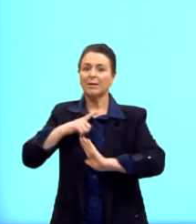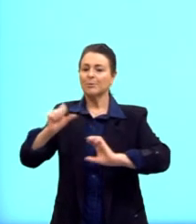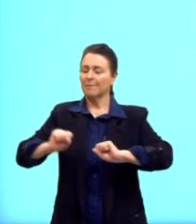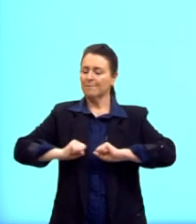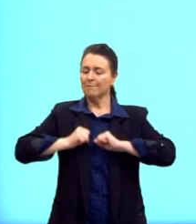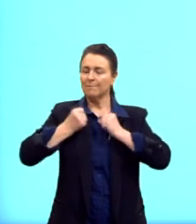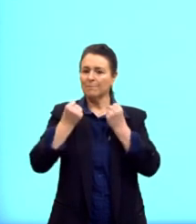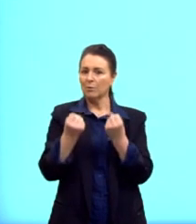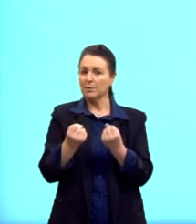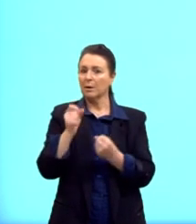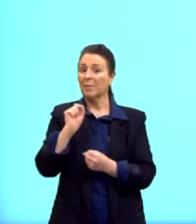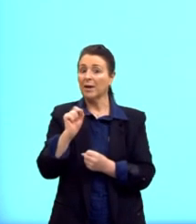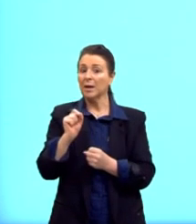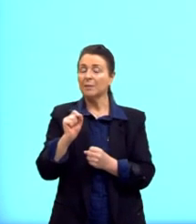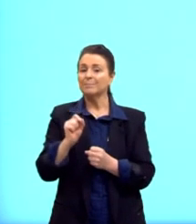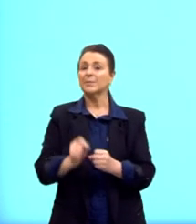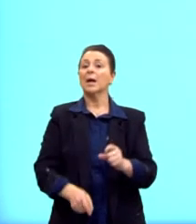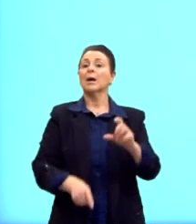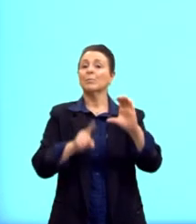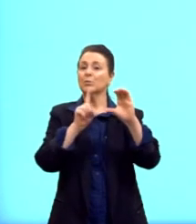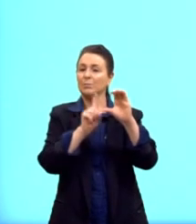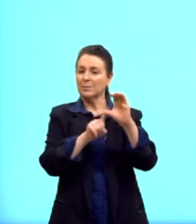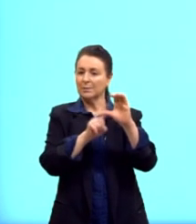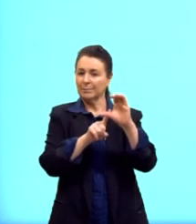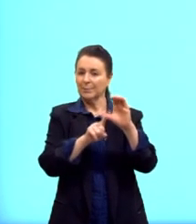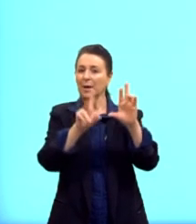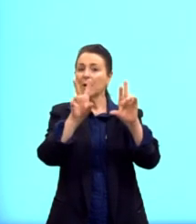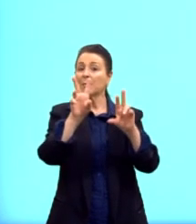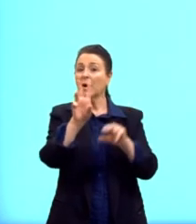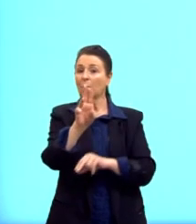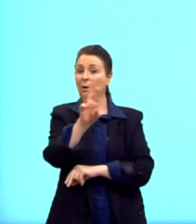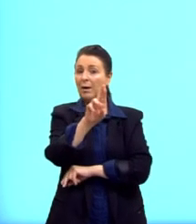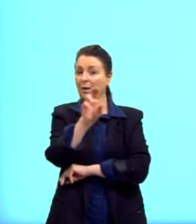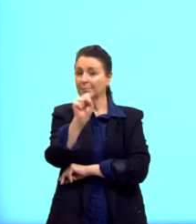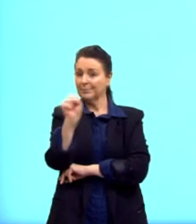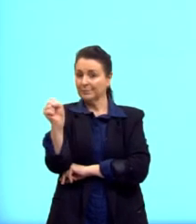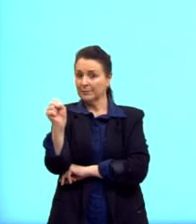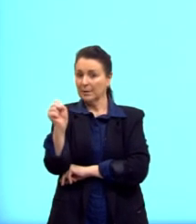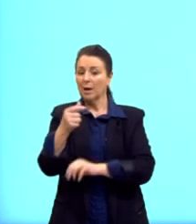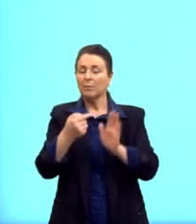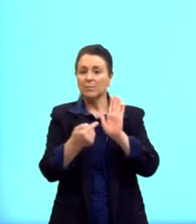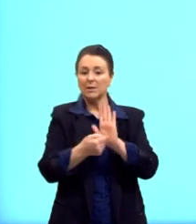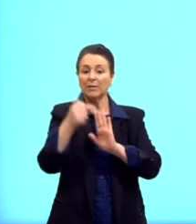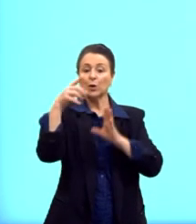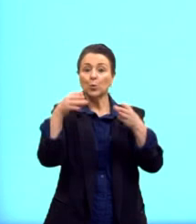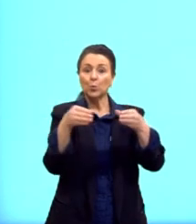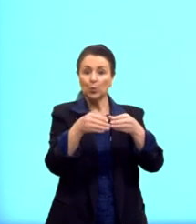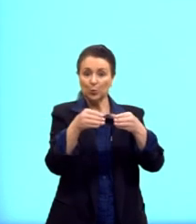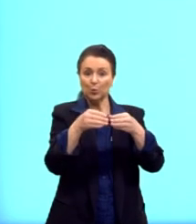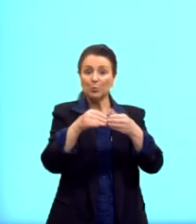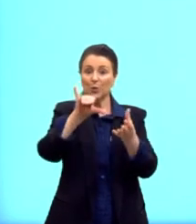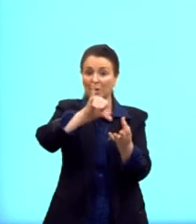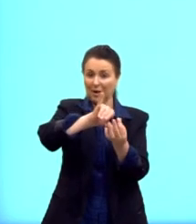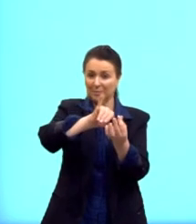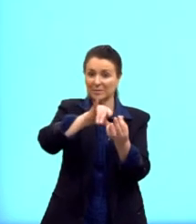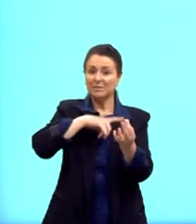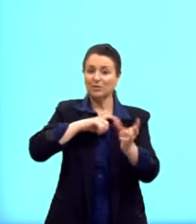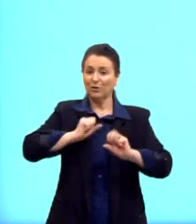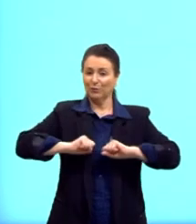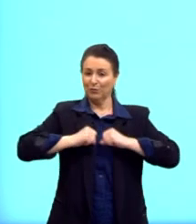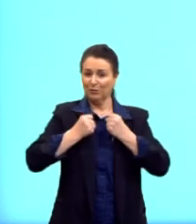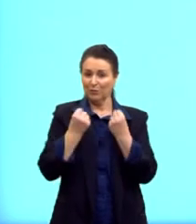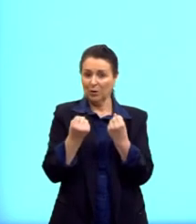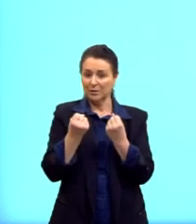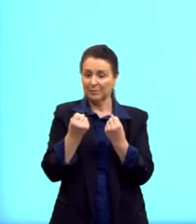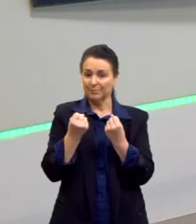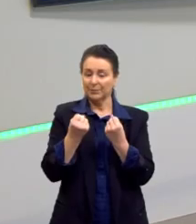para os comunistas, para a União Soviética, para mostrar, aqui o bloco capitalista tem essa força. Então, condenar